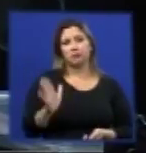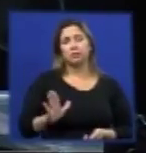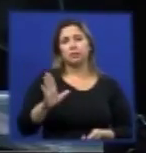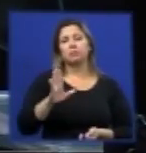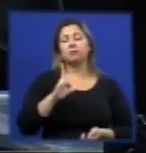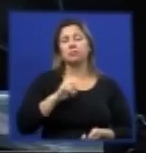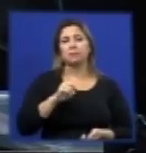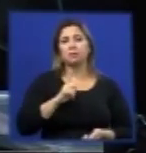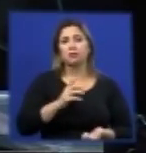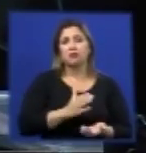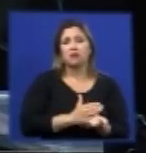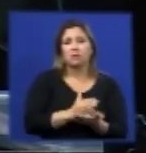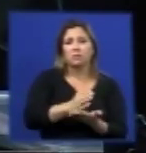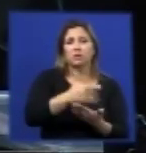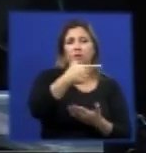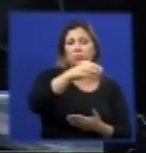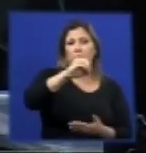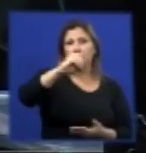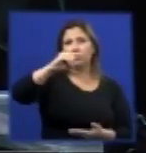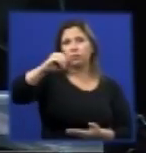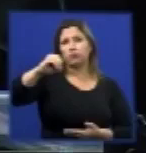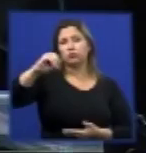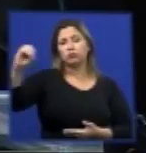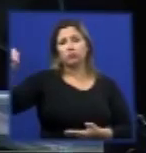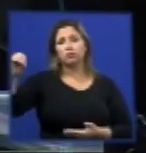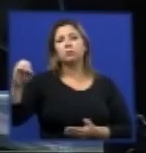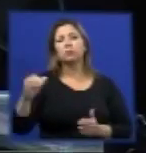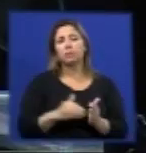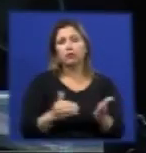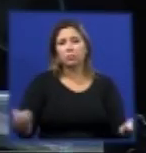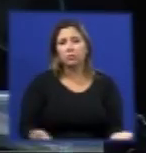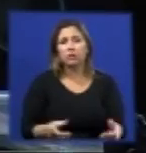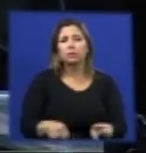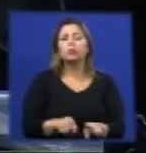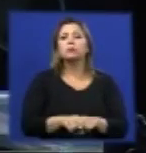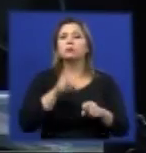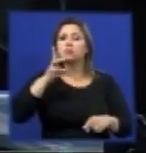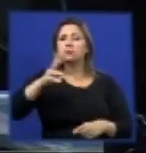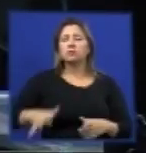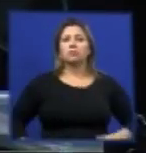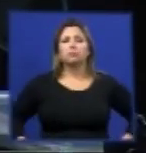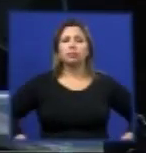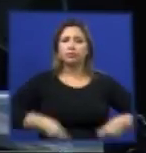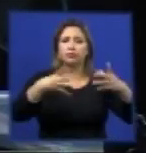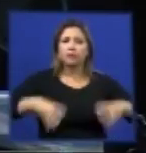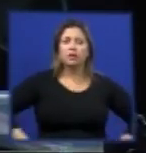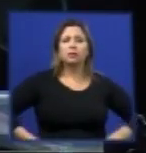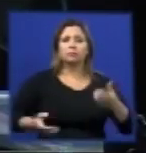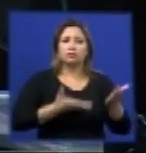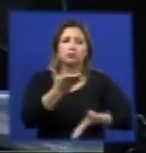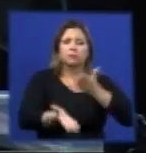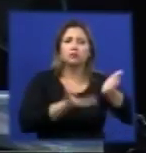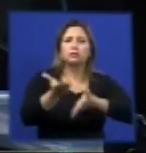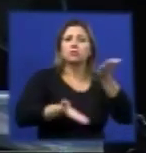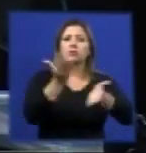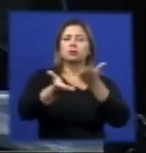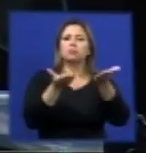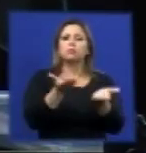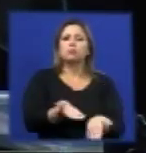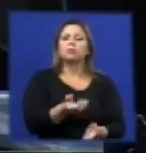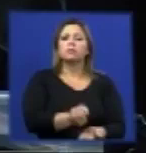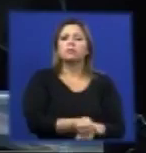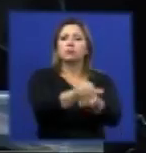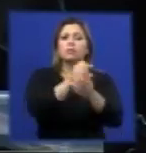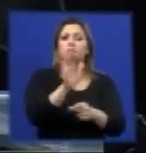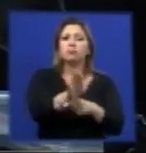a partir dos anos 2000 feito um investimento muito forte na capacitação da rede de assistência para